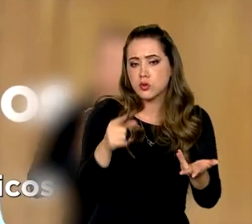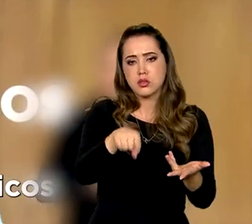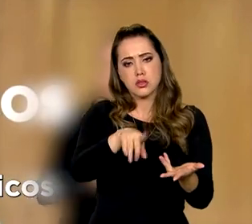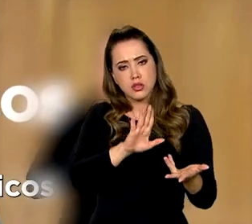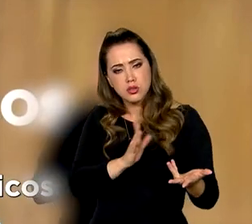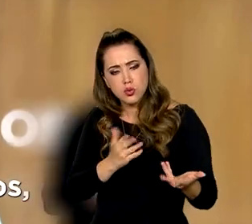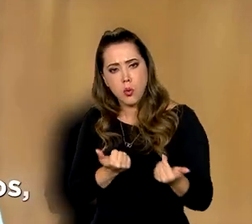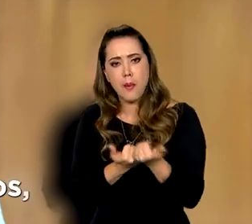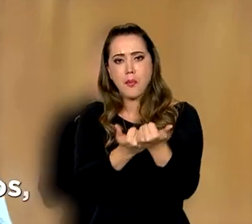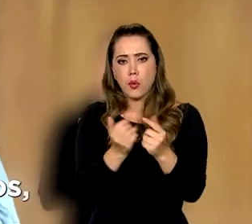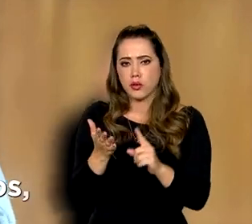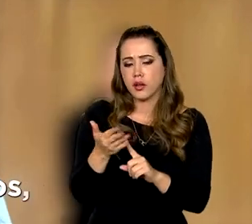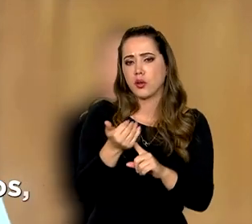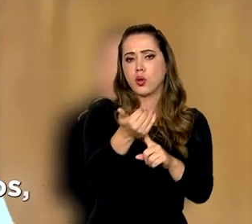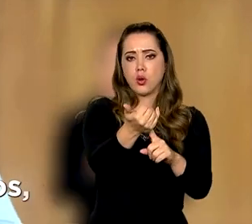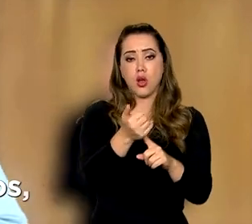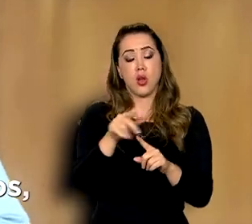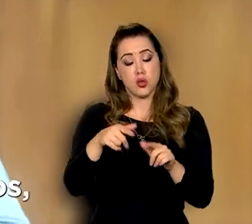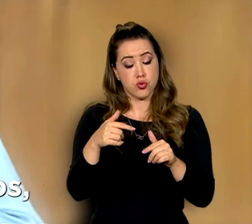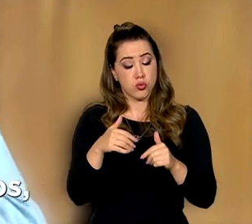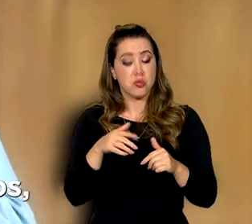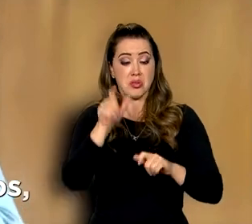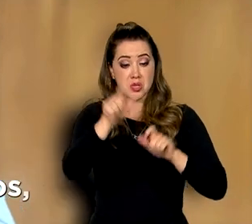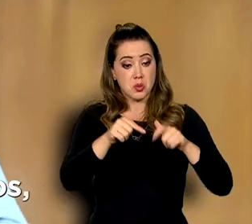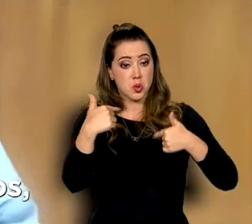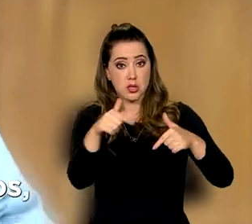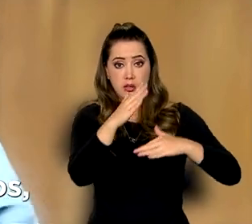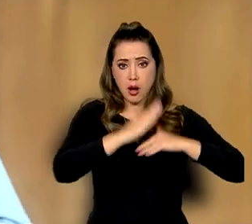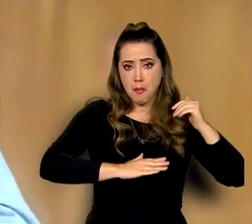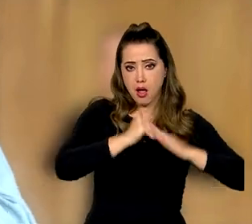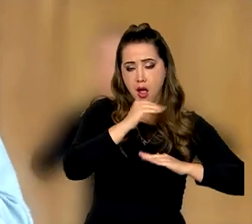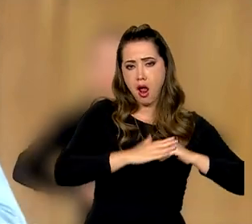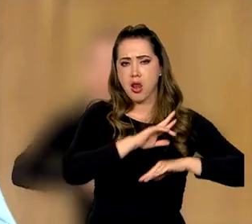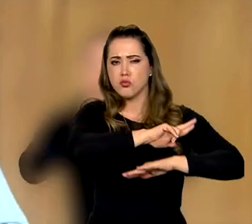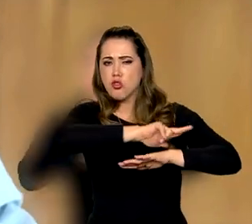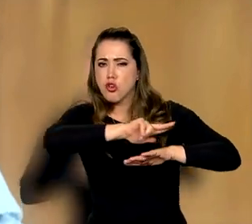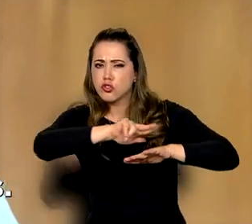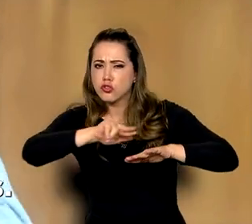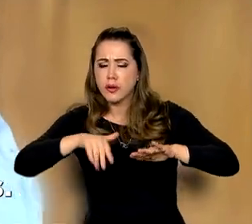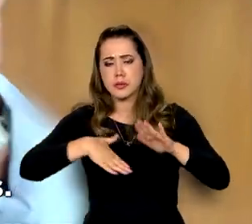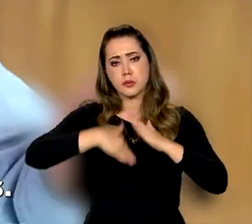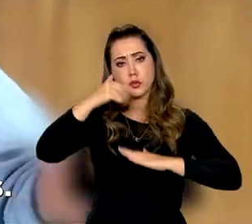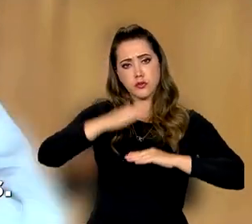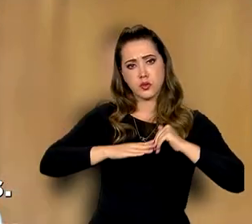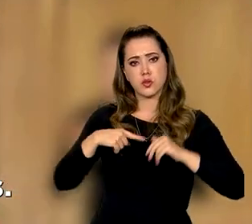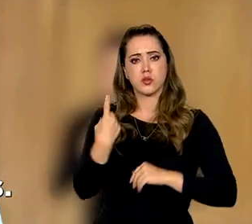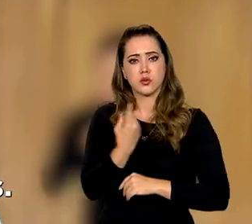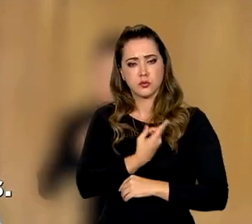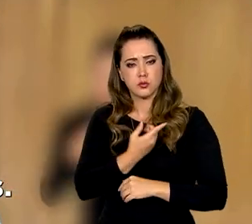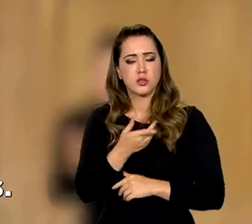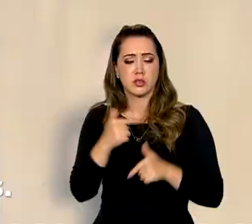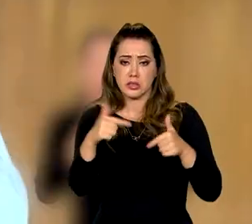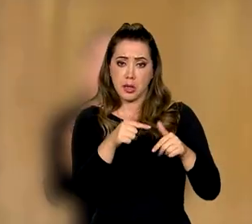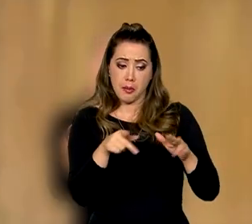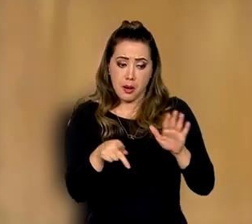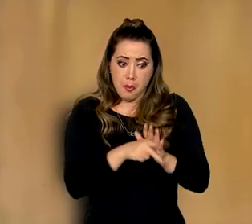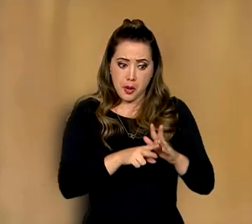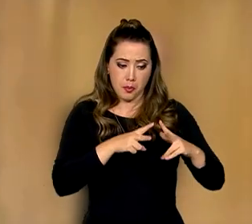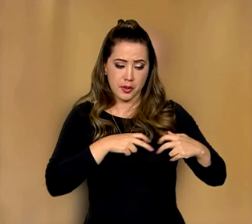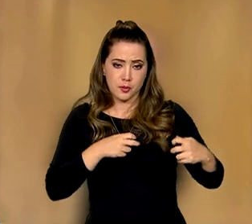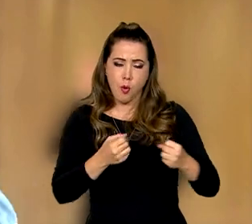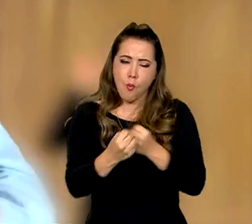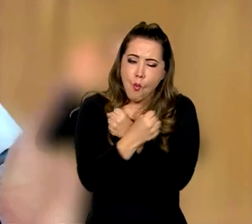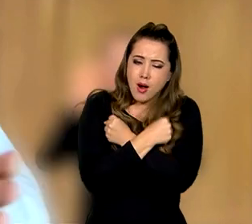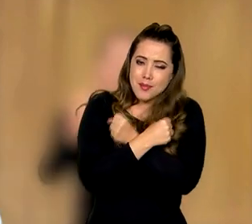avanços tecnológicos dos funcionários, dos nossos geólogos, dos nossos engenheiros e dos nossos operários da Petrobras. Um